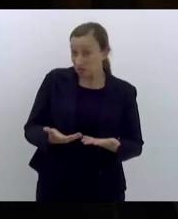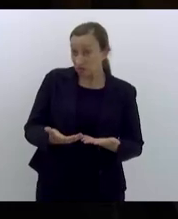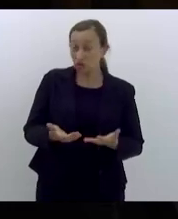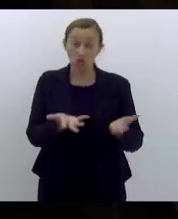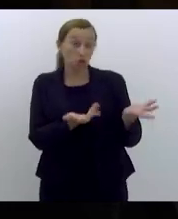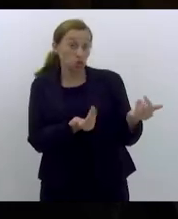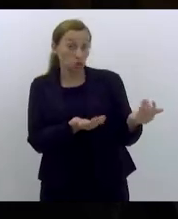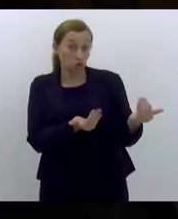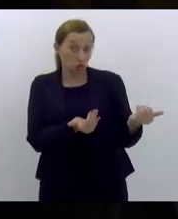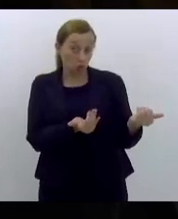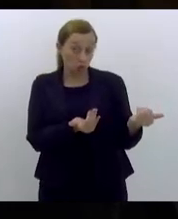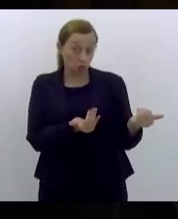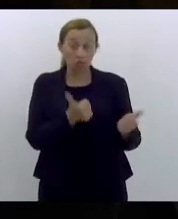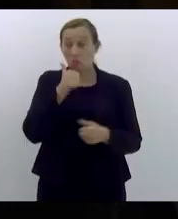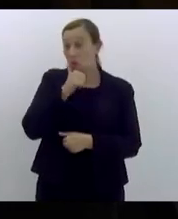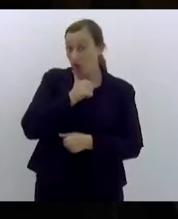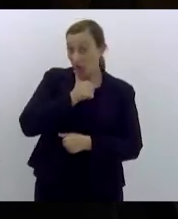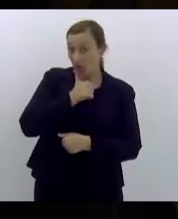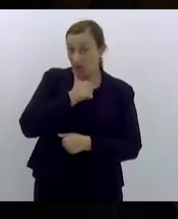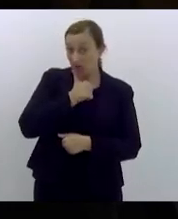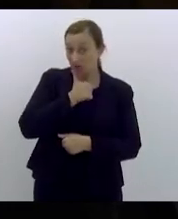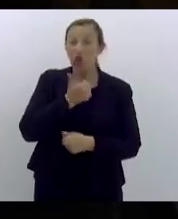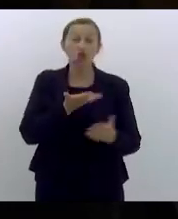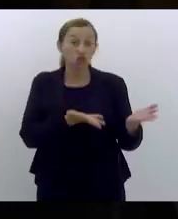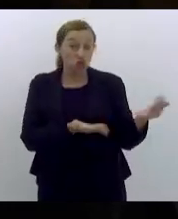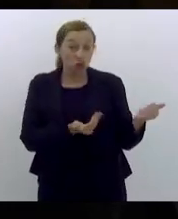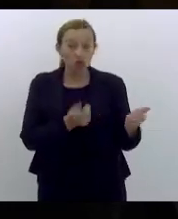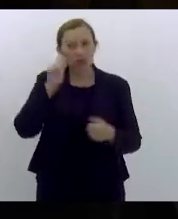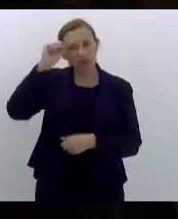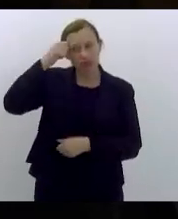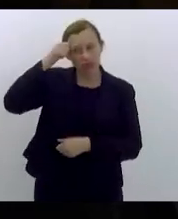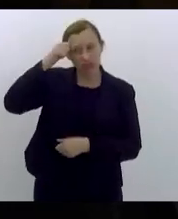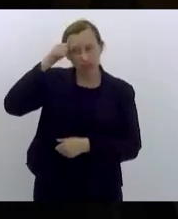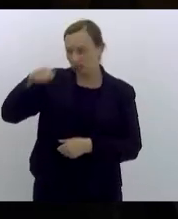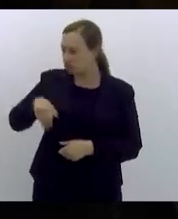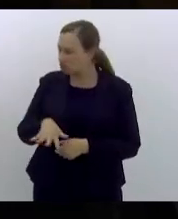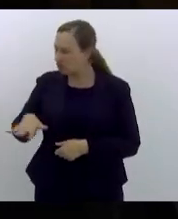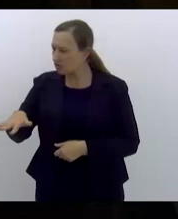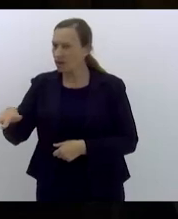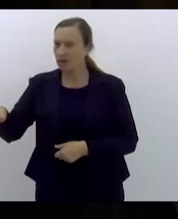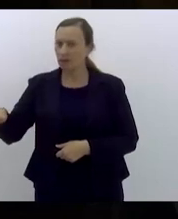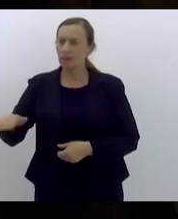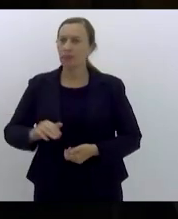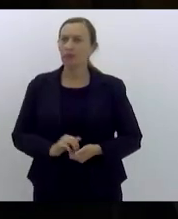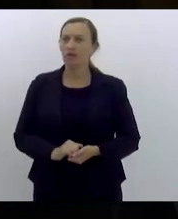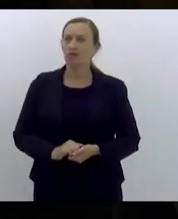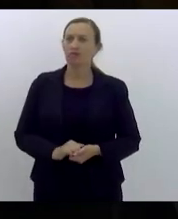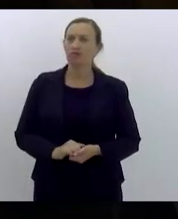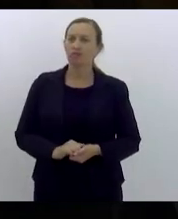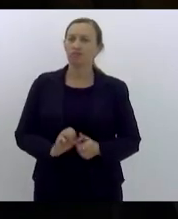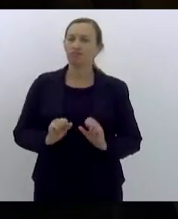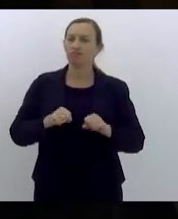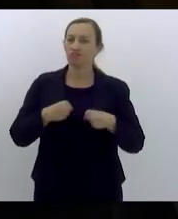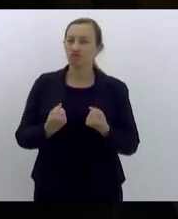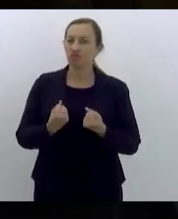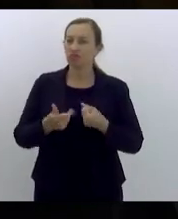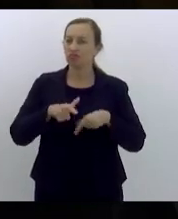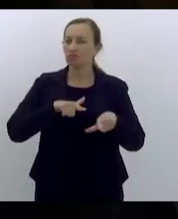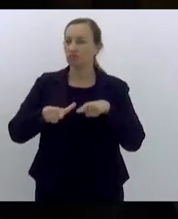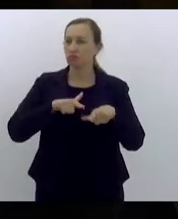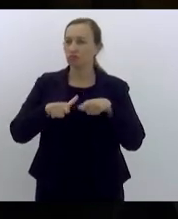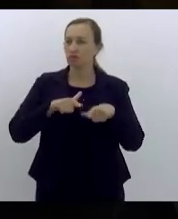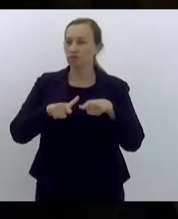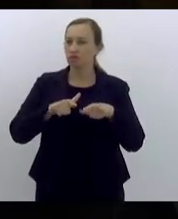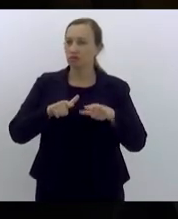jovens sobretudo mulheres jovens negros periféricos como força de trabalho à